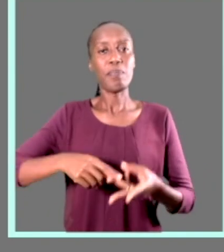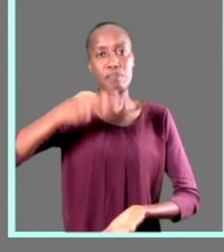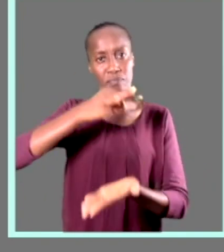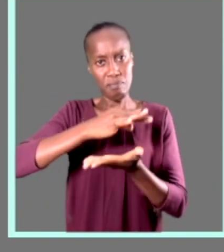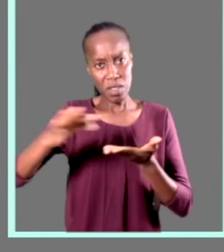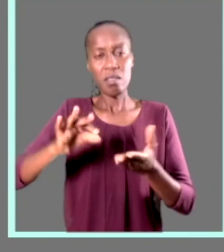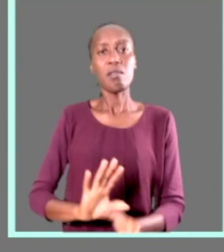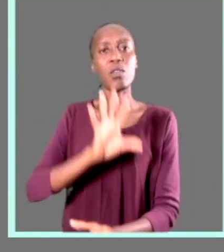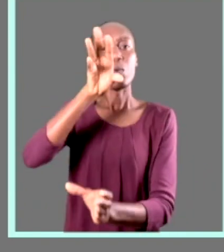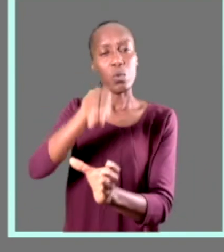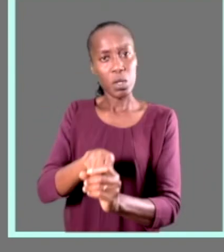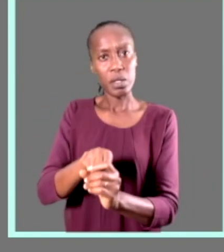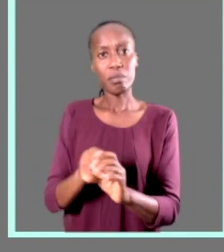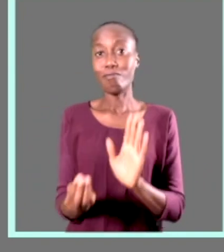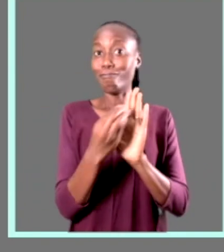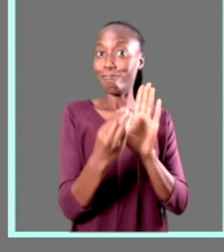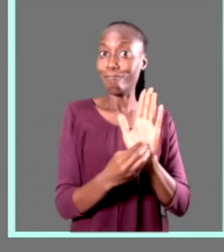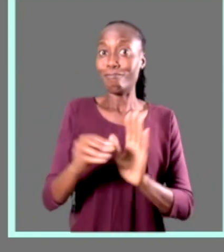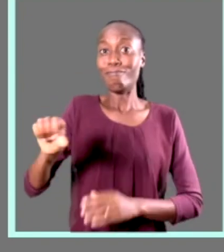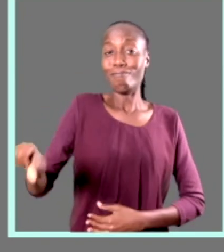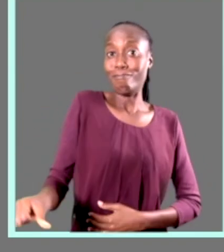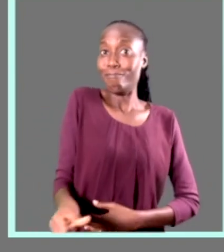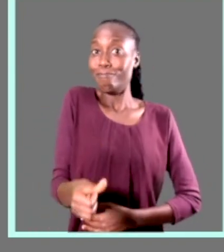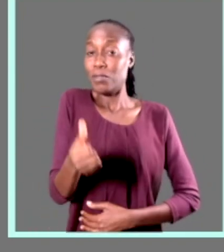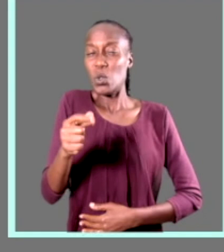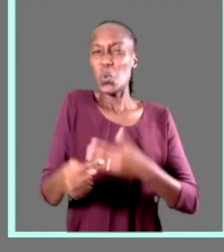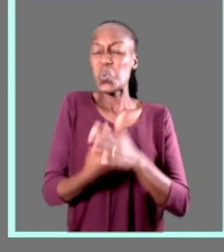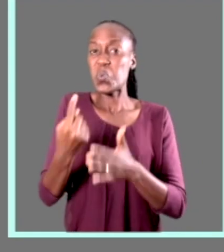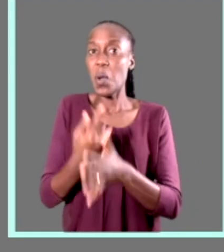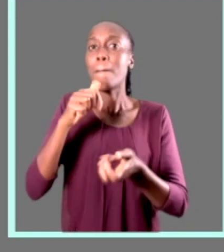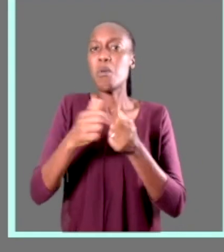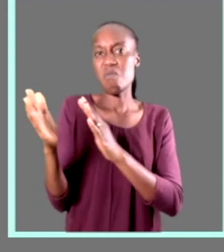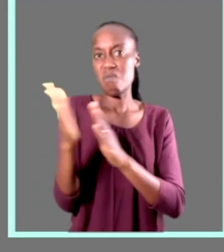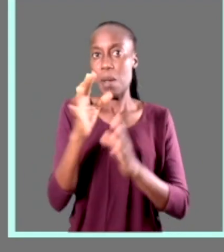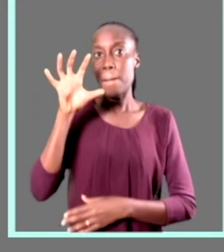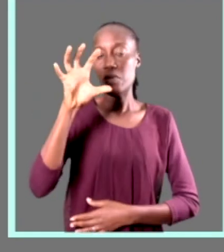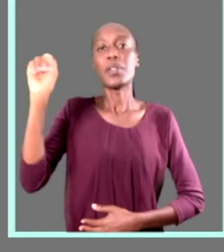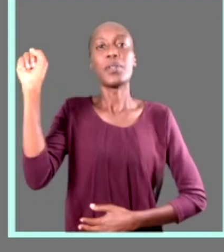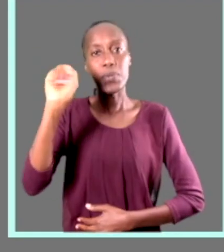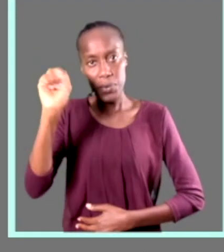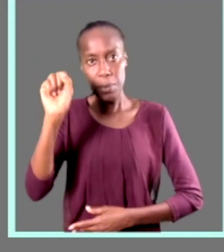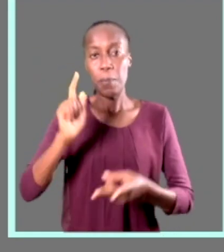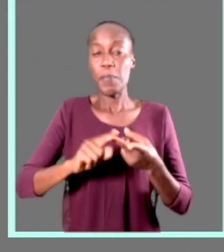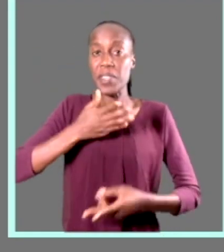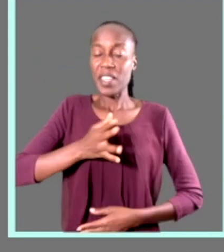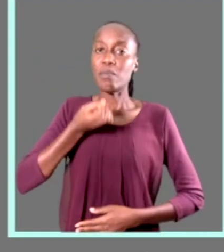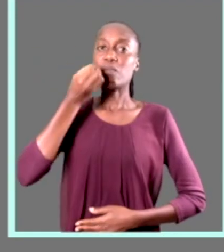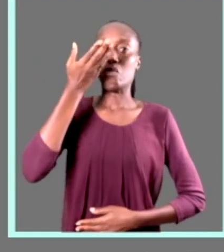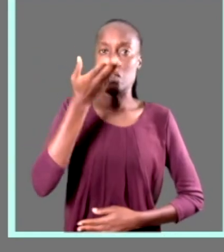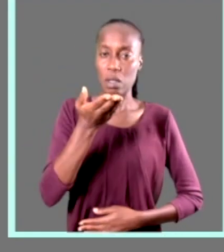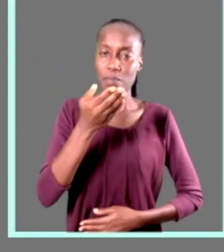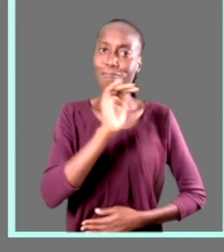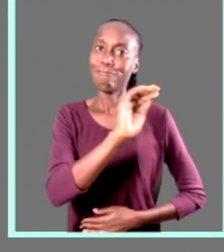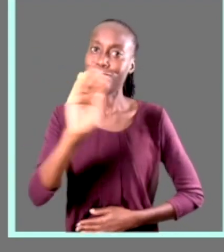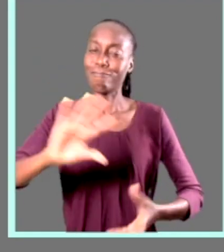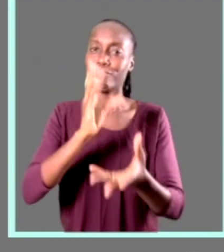quadro de recuperação de desastres para a província de Sofala. Queremos, por esta via, apelar à população